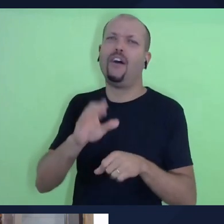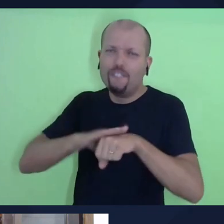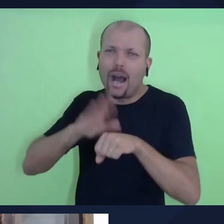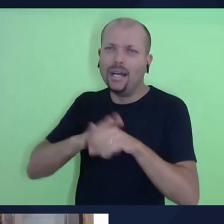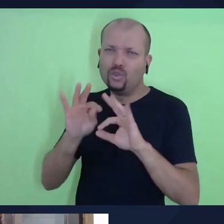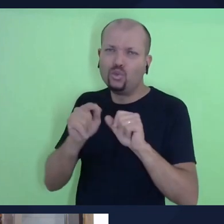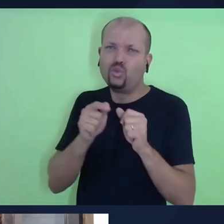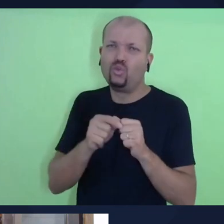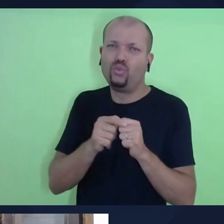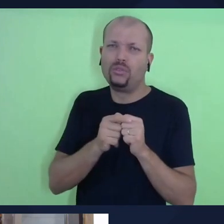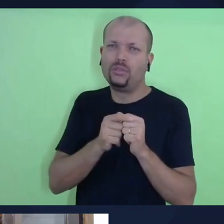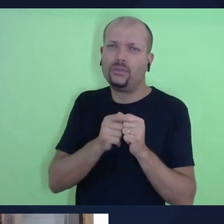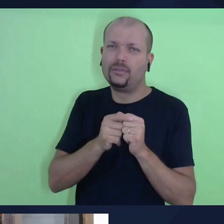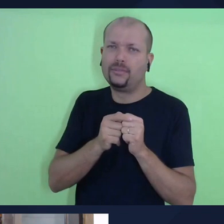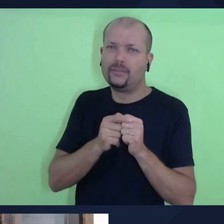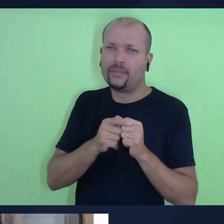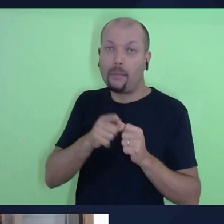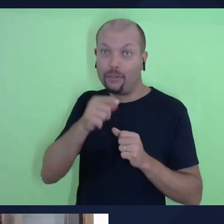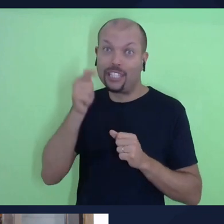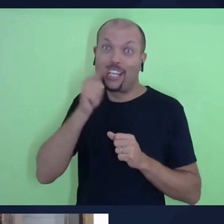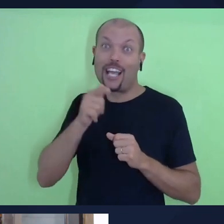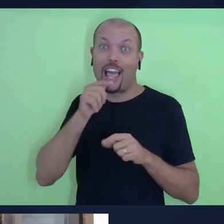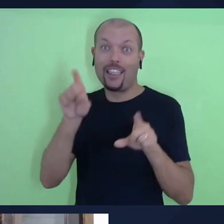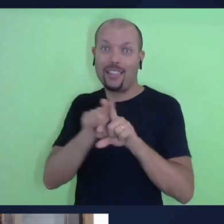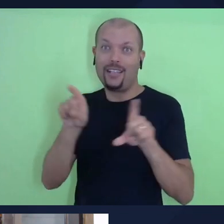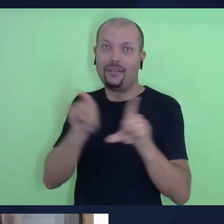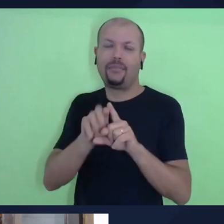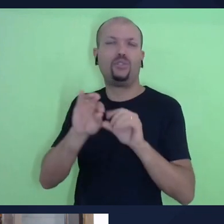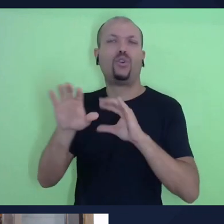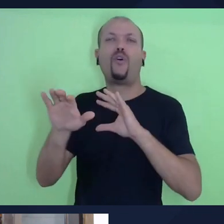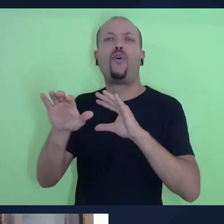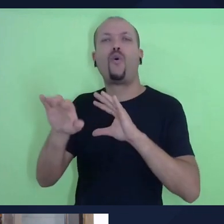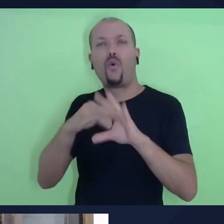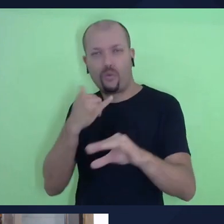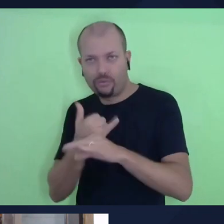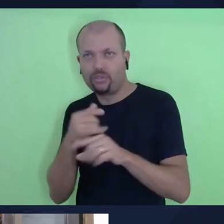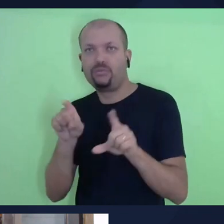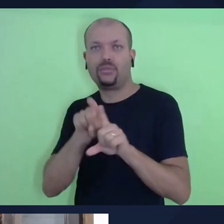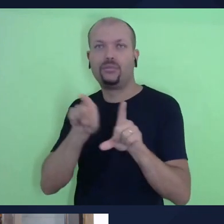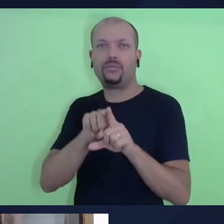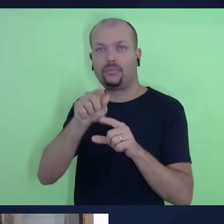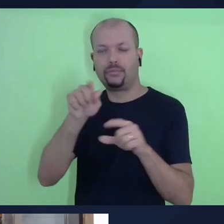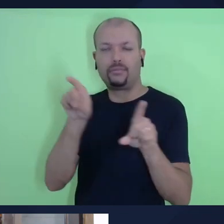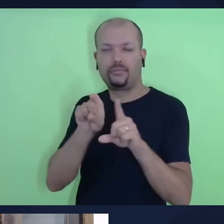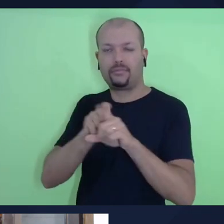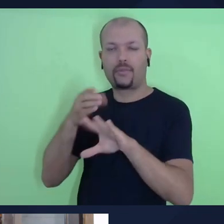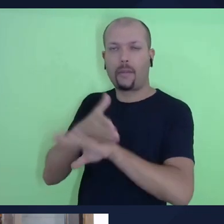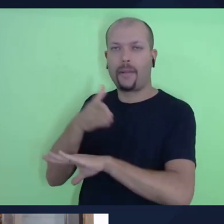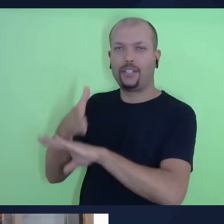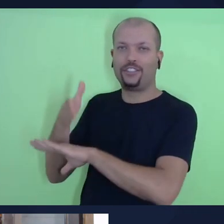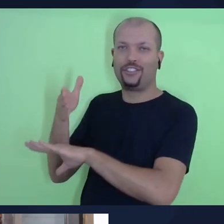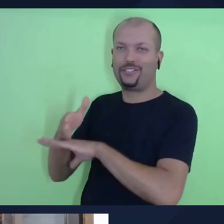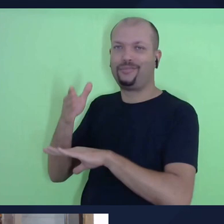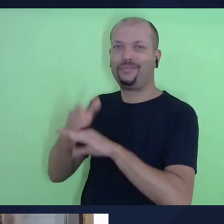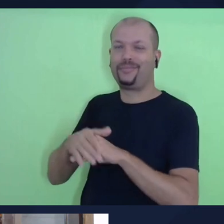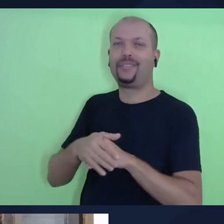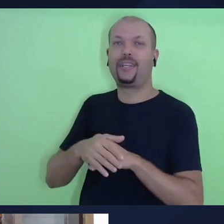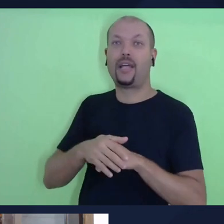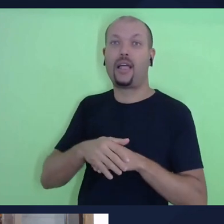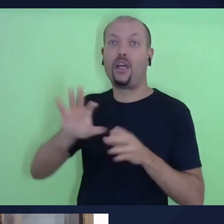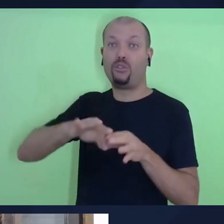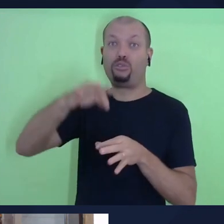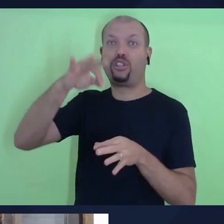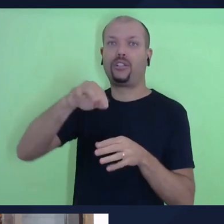que você não só receba em tempo real os nossos vídeos, mas que você concorra também, para que você concorra também a este prêmio, uma